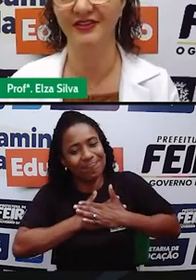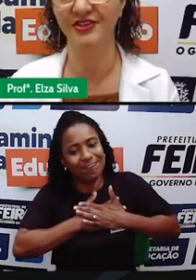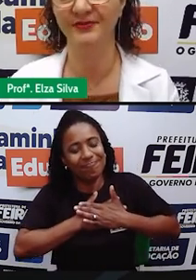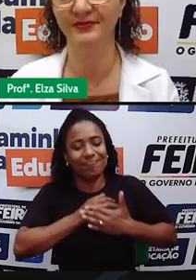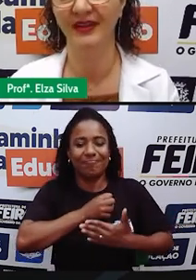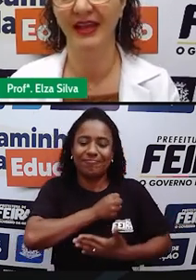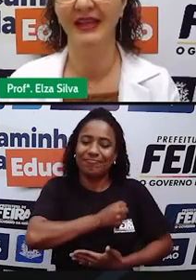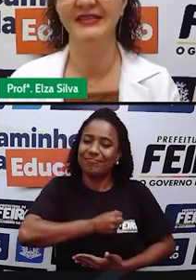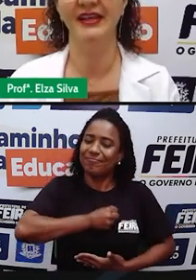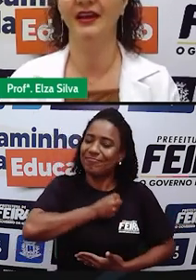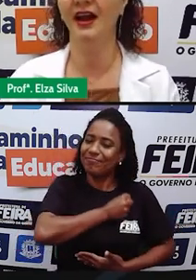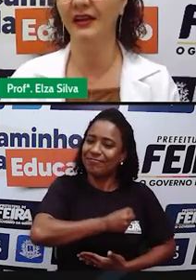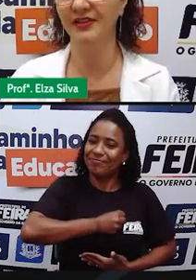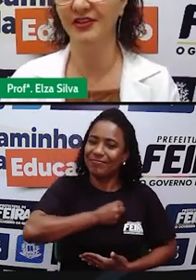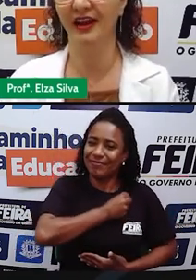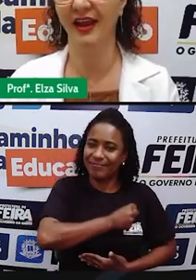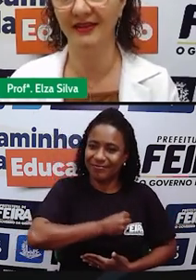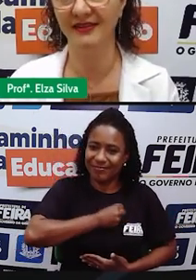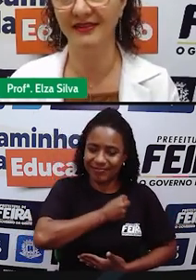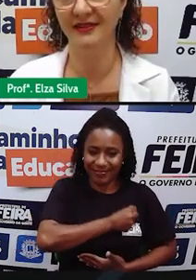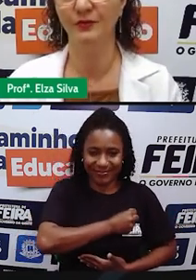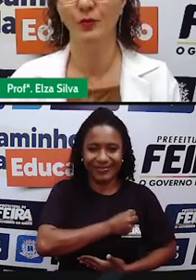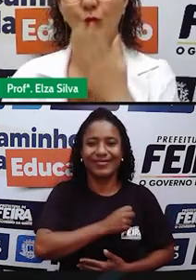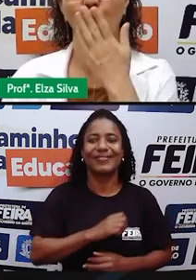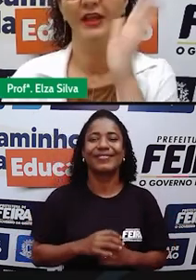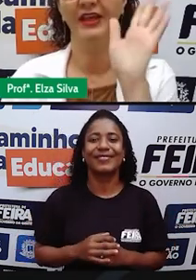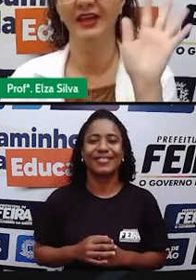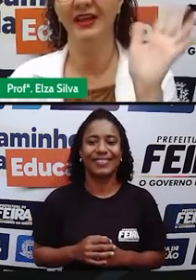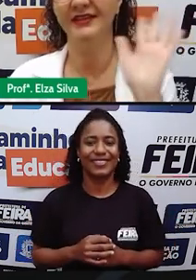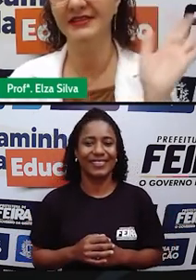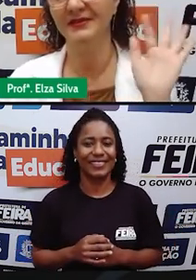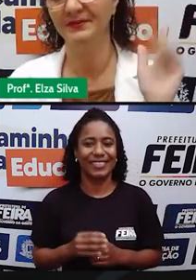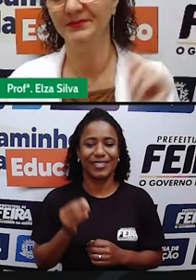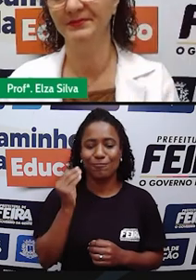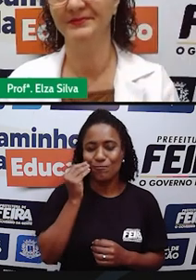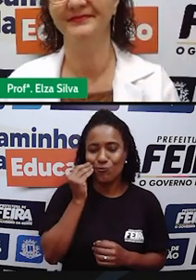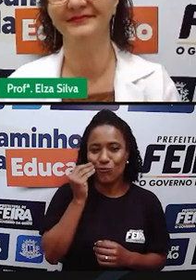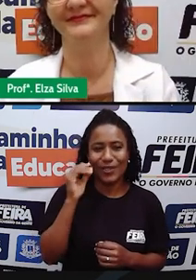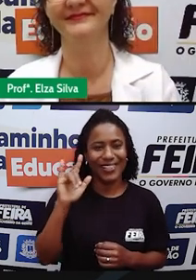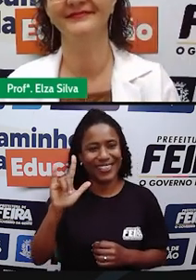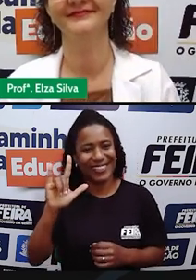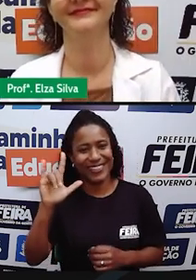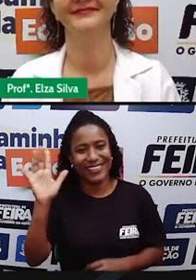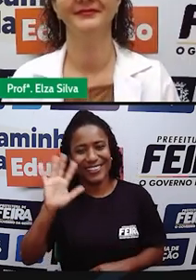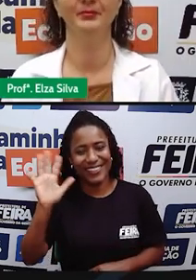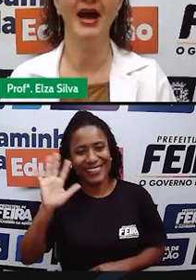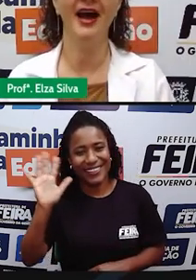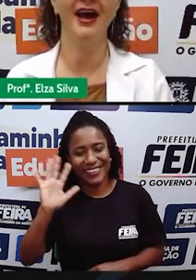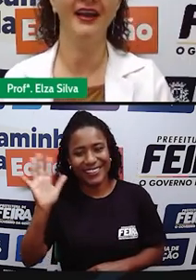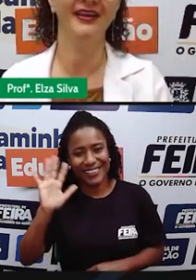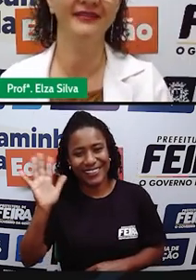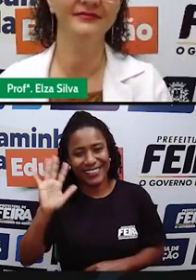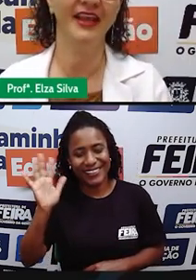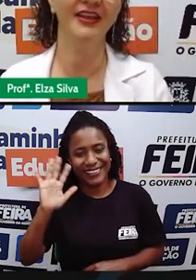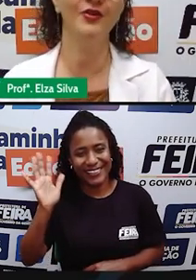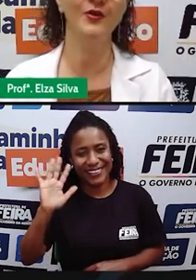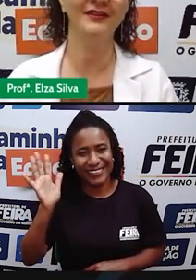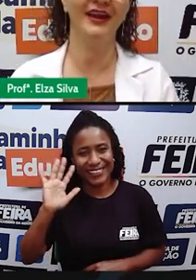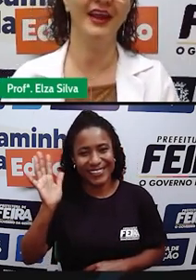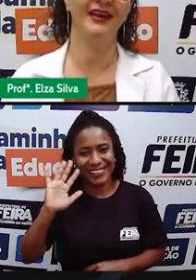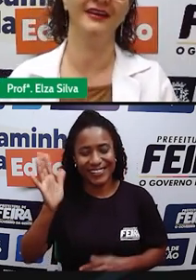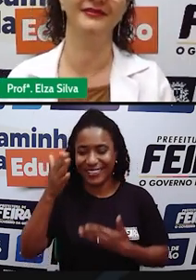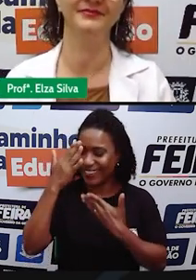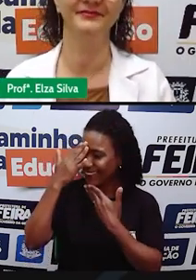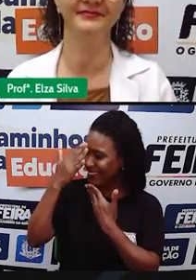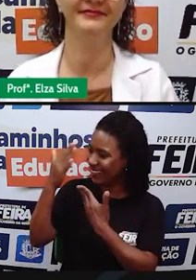saudade See ya next class See ya Bye bye Bye Thank you